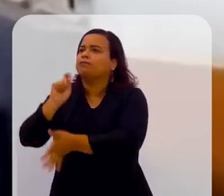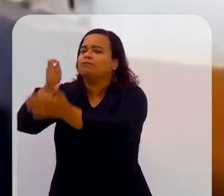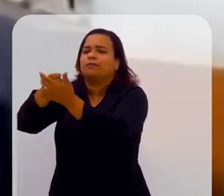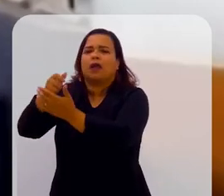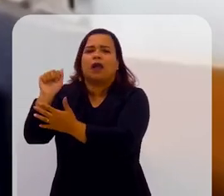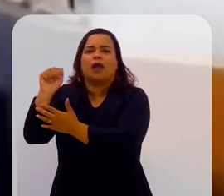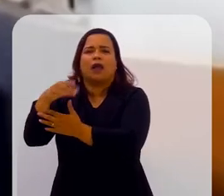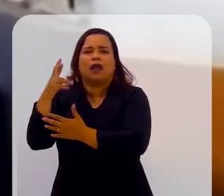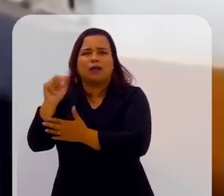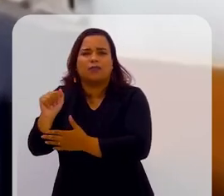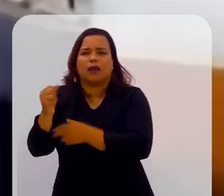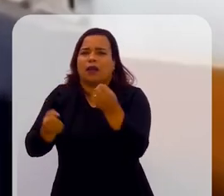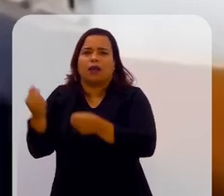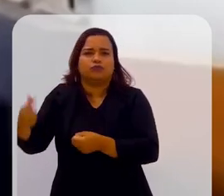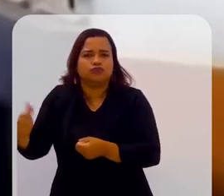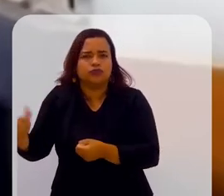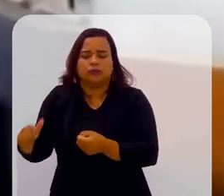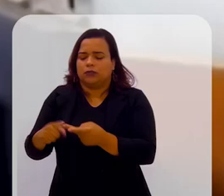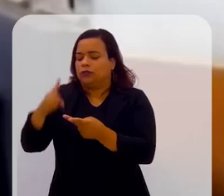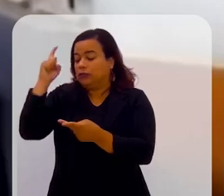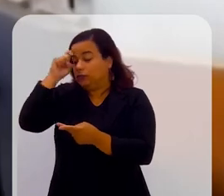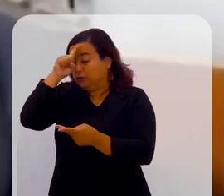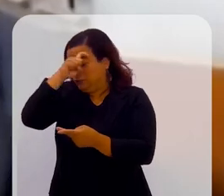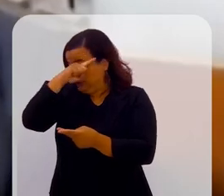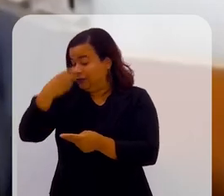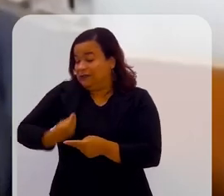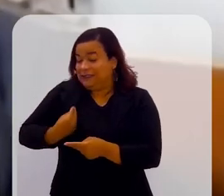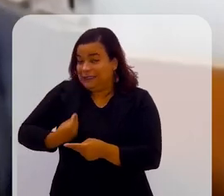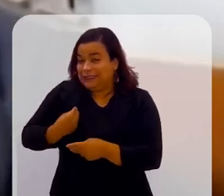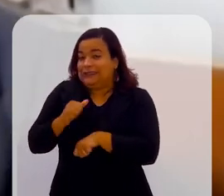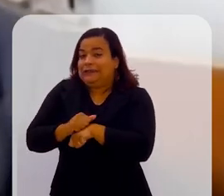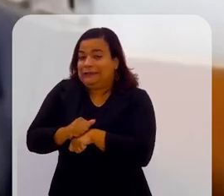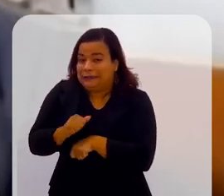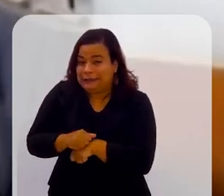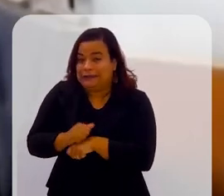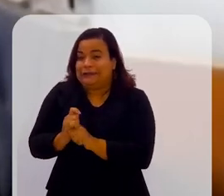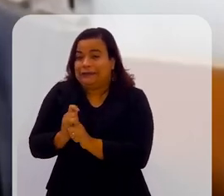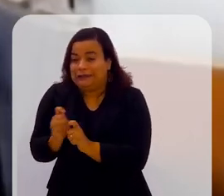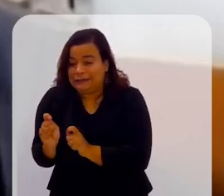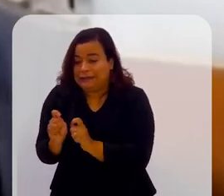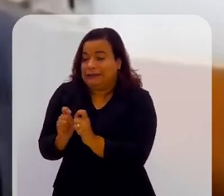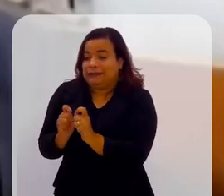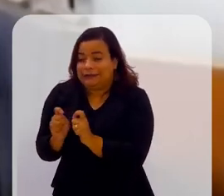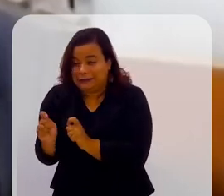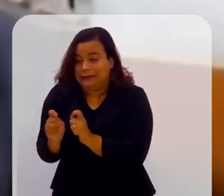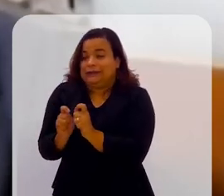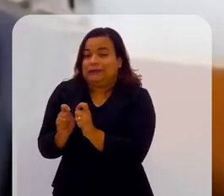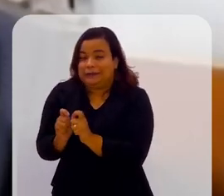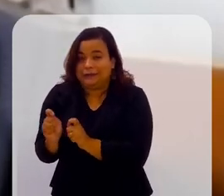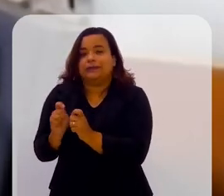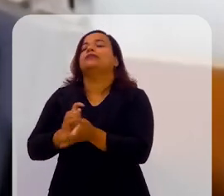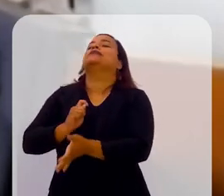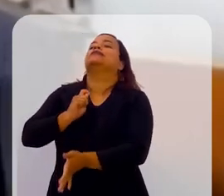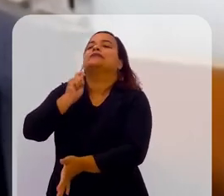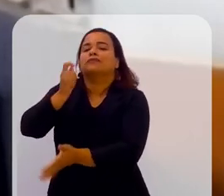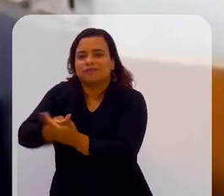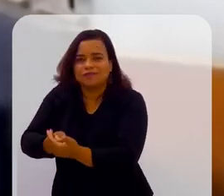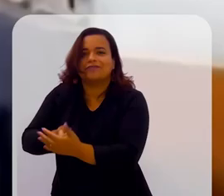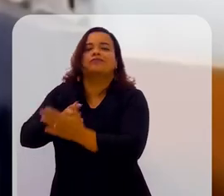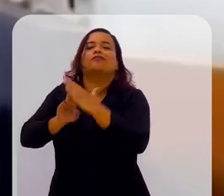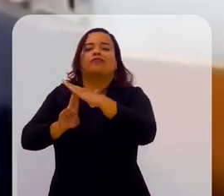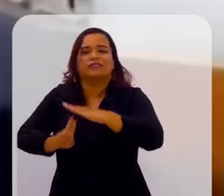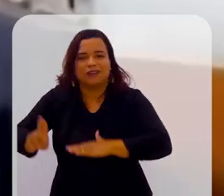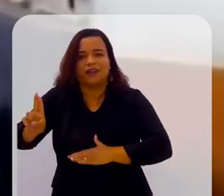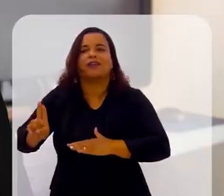carro, vivia ali, gastando grande parte do dinheiro do trabalho dele na